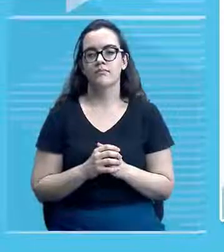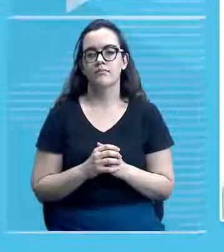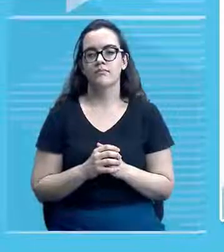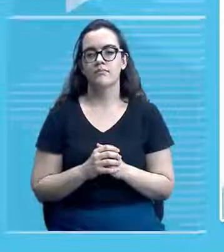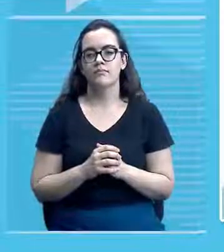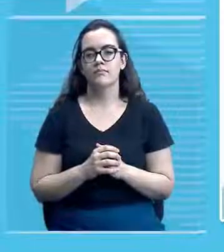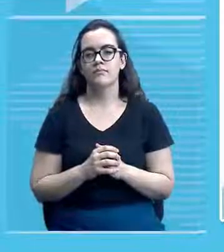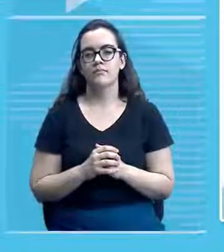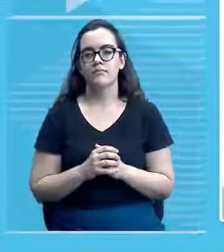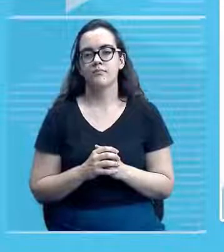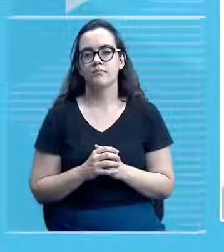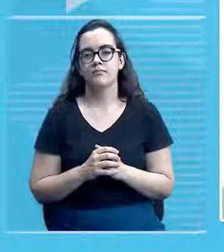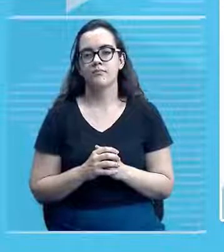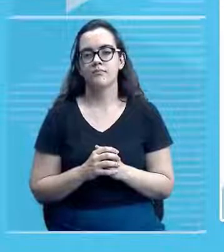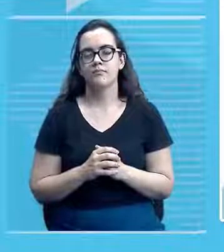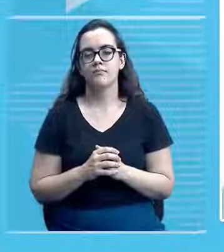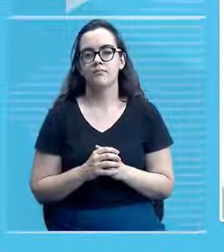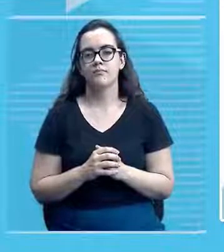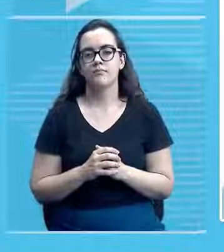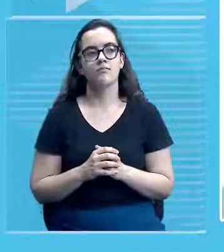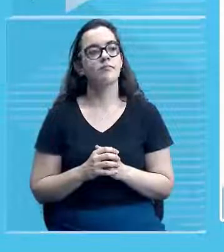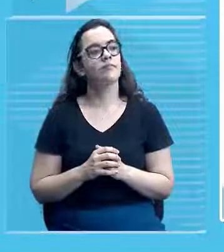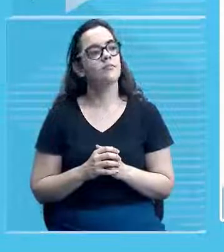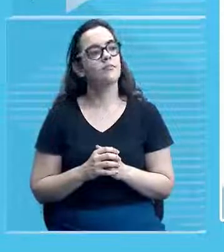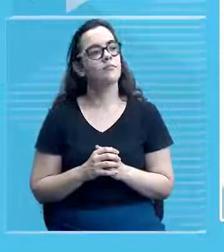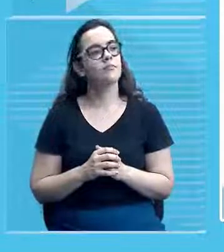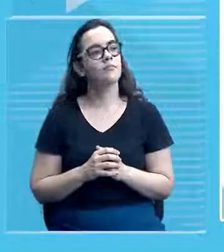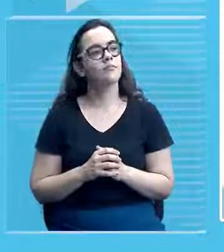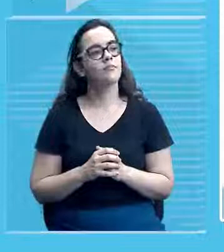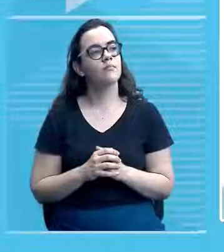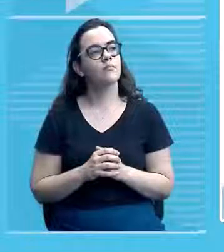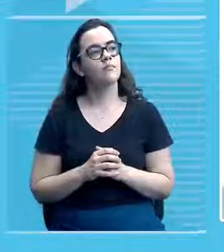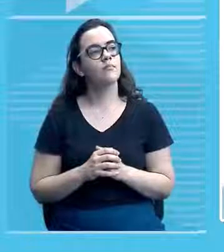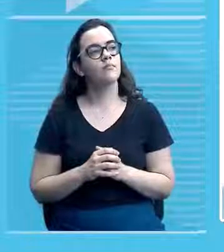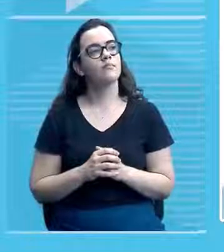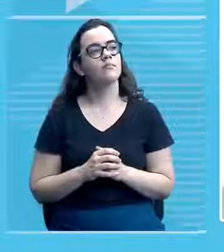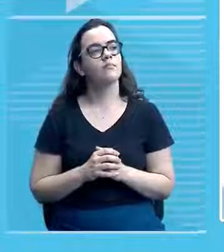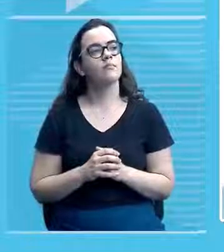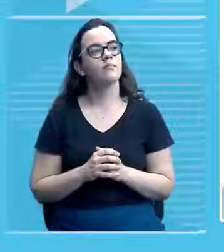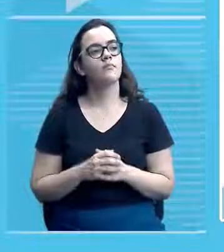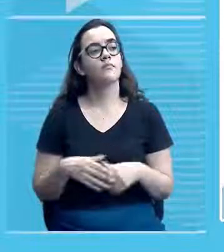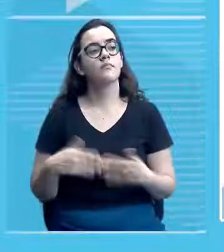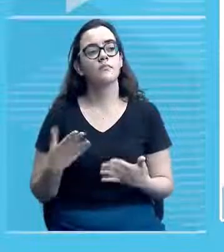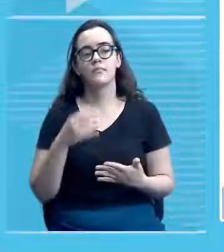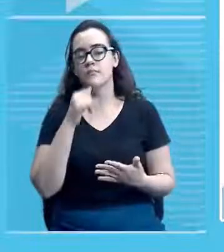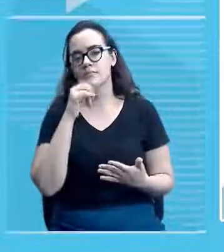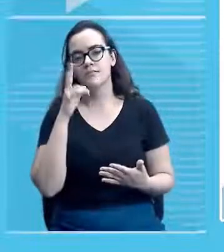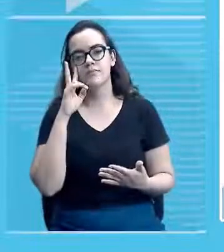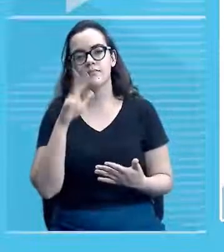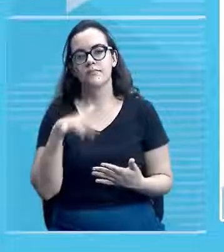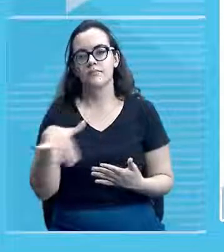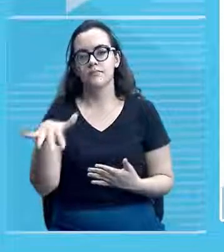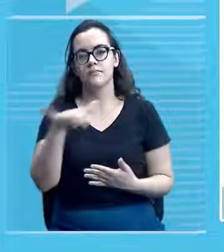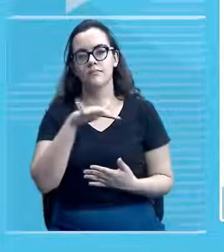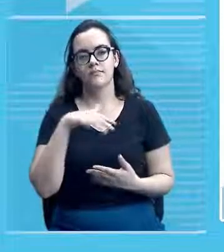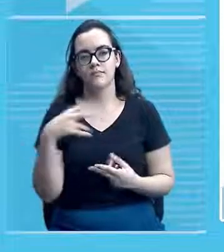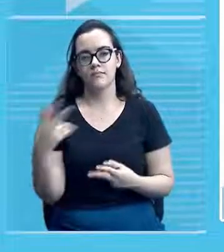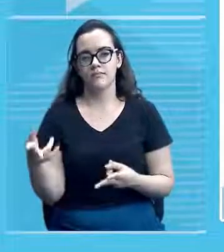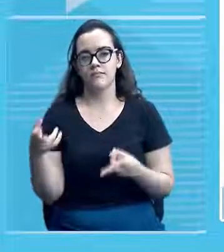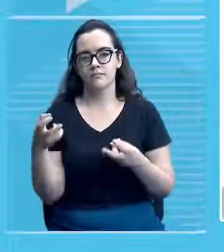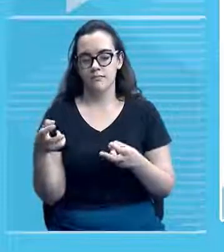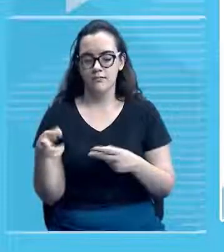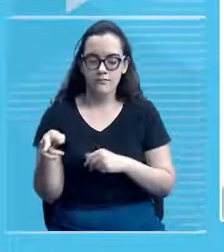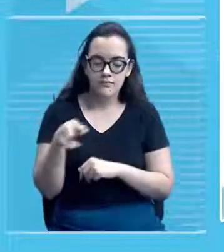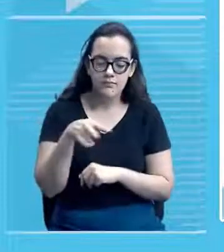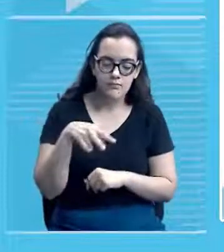Por mãos francesas, né? E aí, visão mais ampla, né? Da área, olha só.